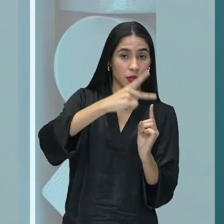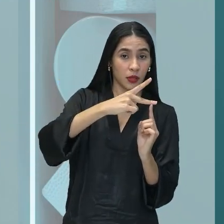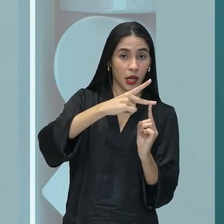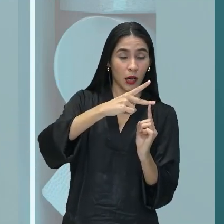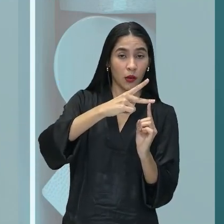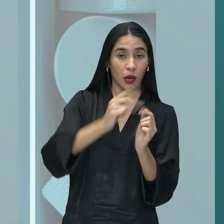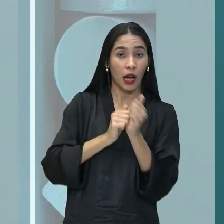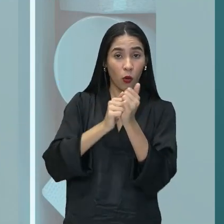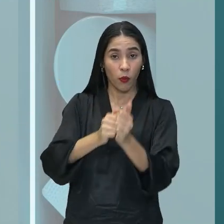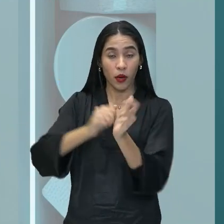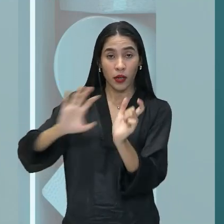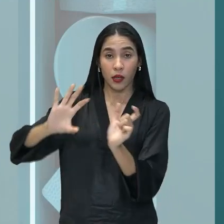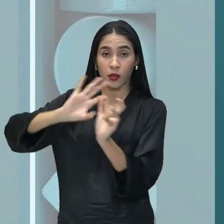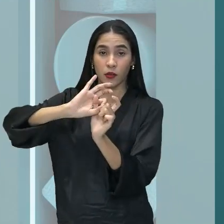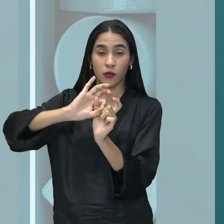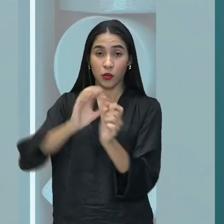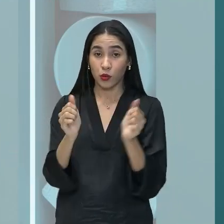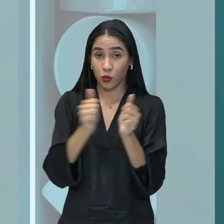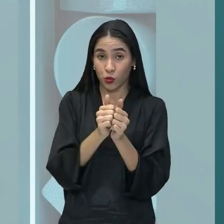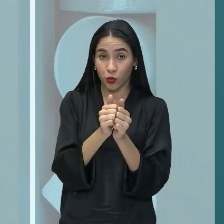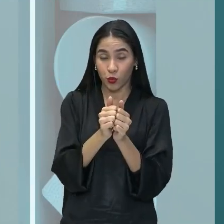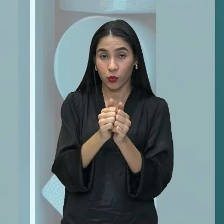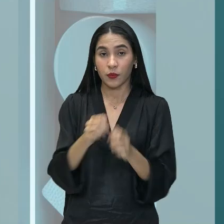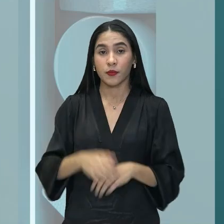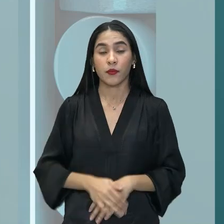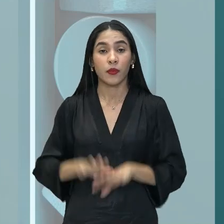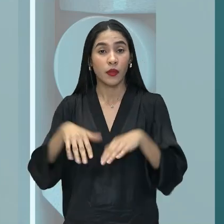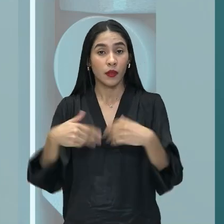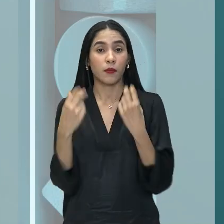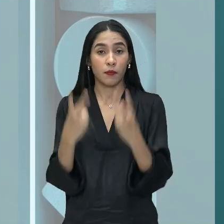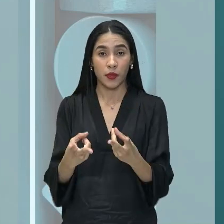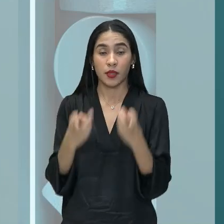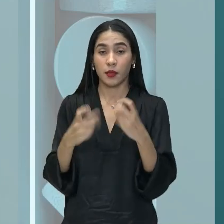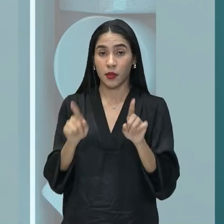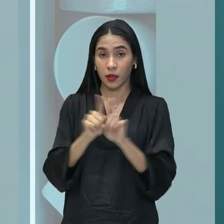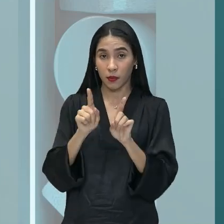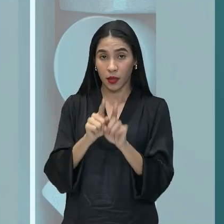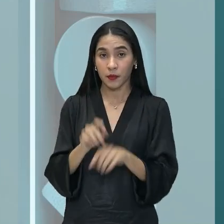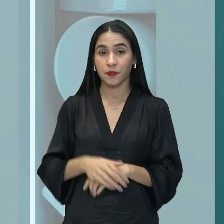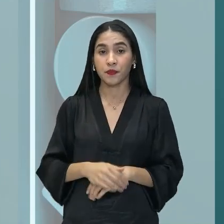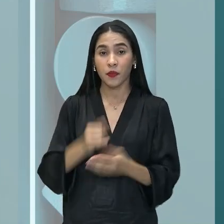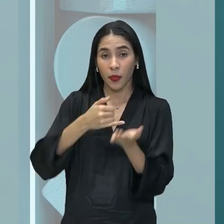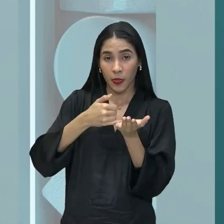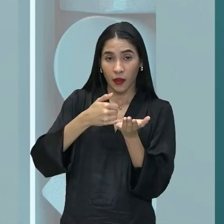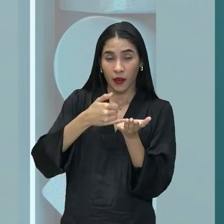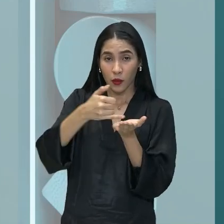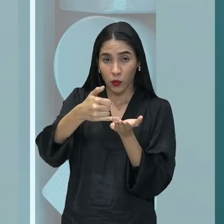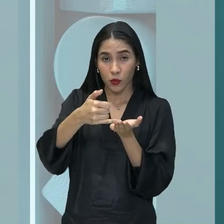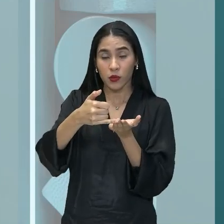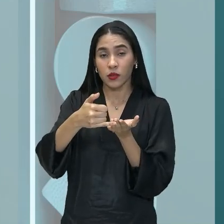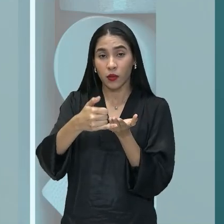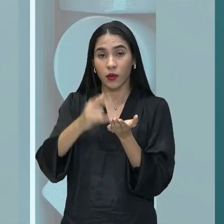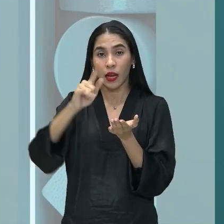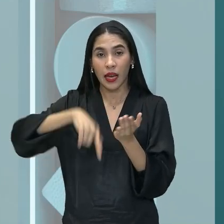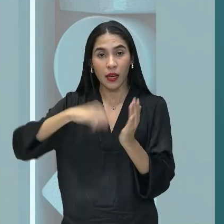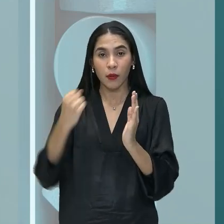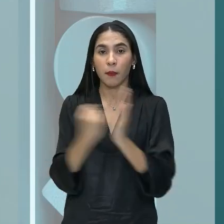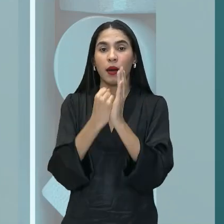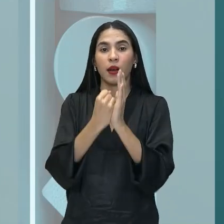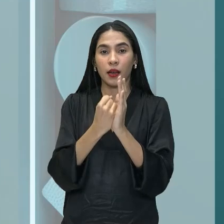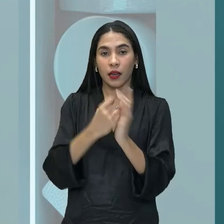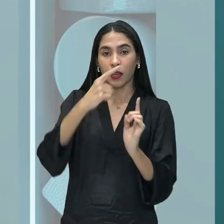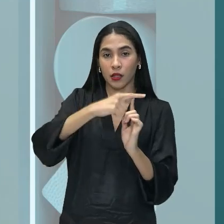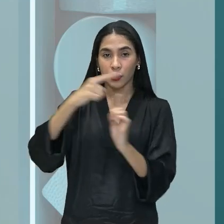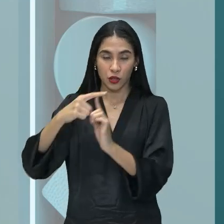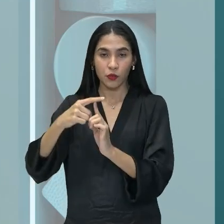acompanhando a conjunção, ok? E observem que essa introdução é uma marca desse tipo de oração, da